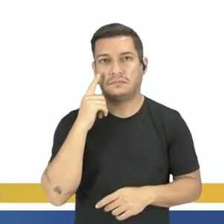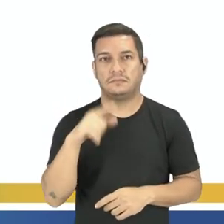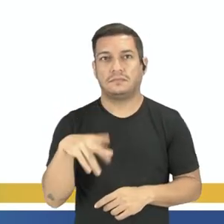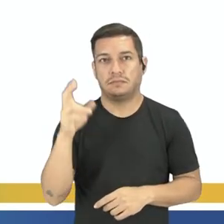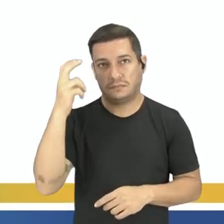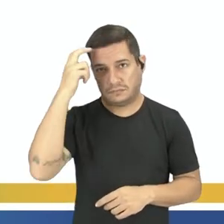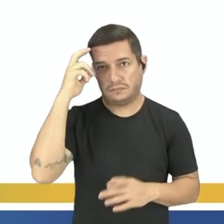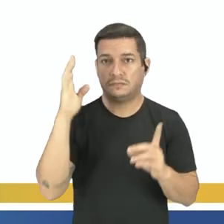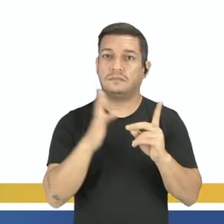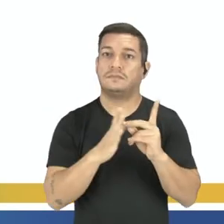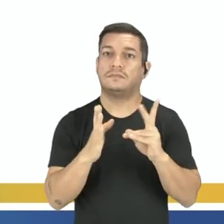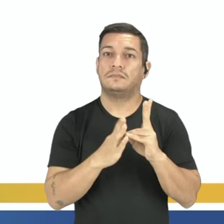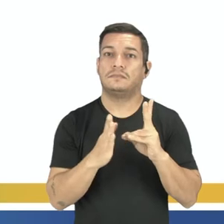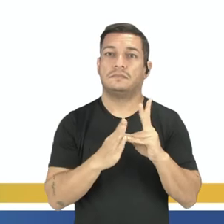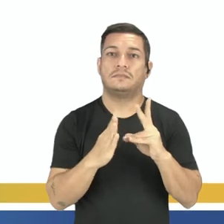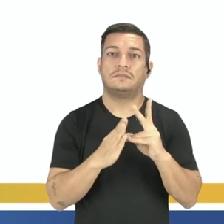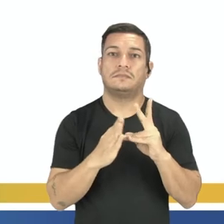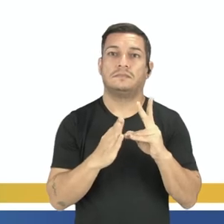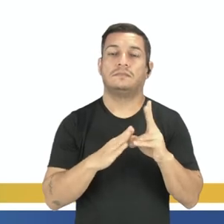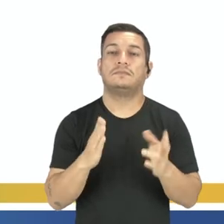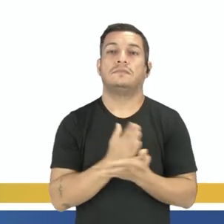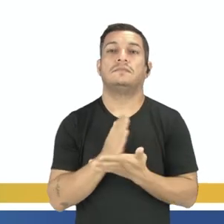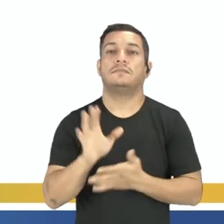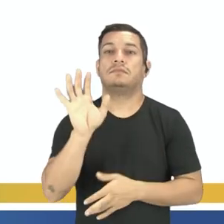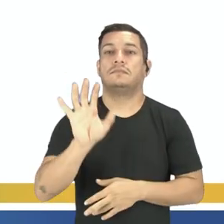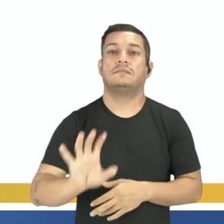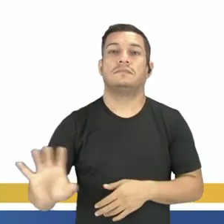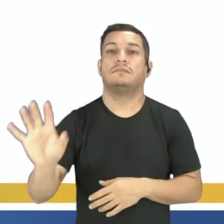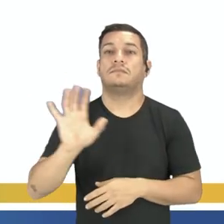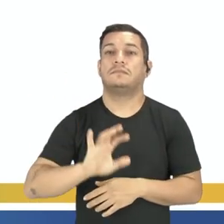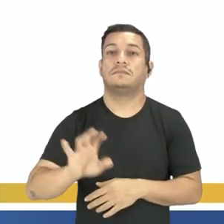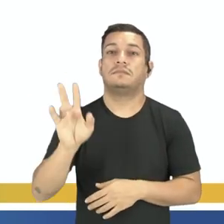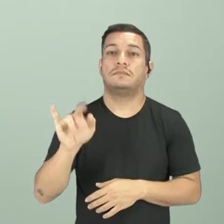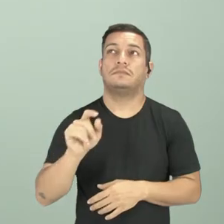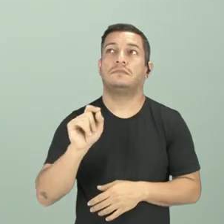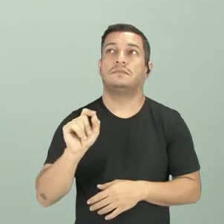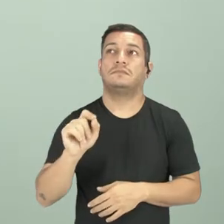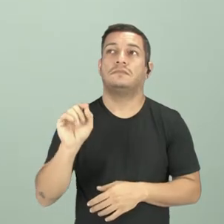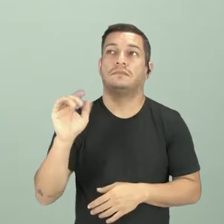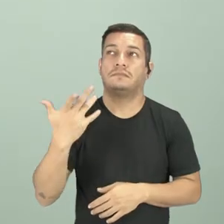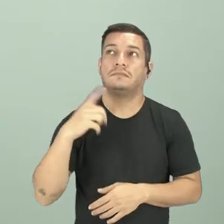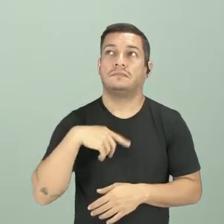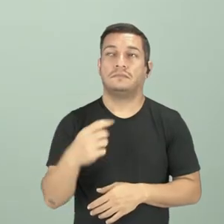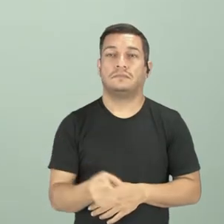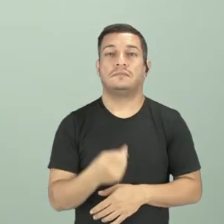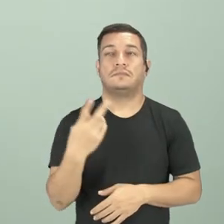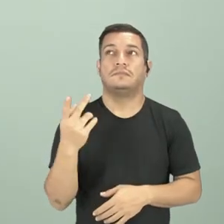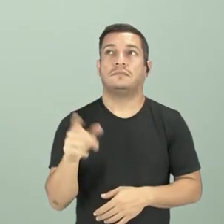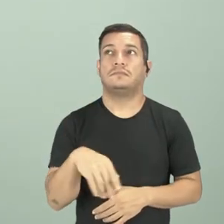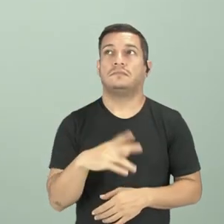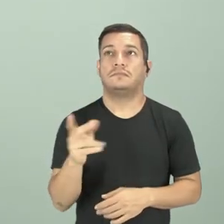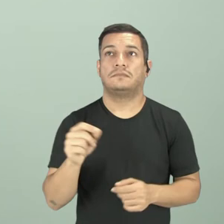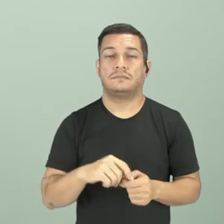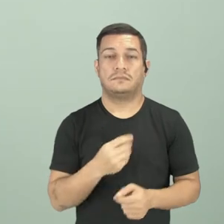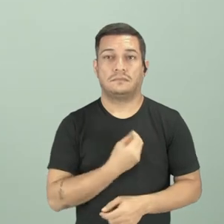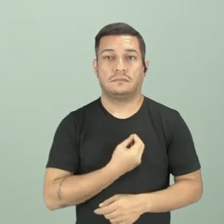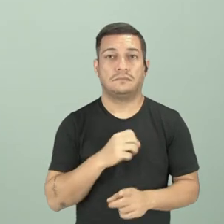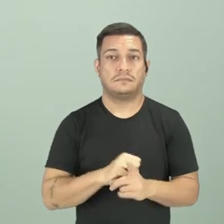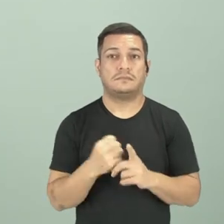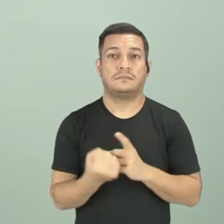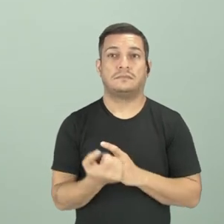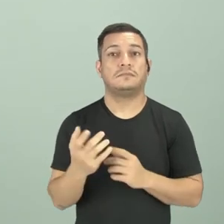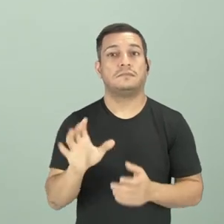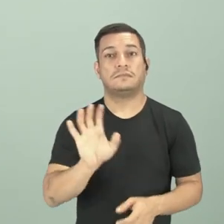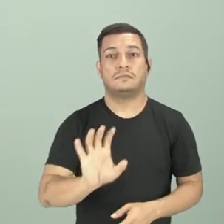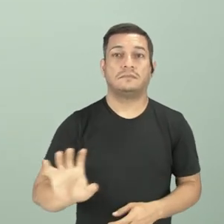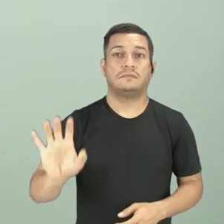cultura indígena ainda aí, que algumas regiões permaneceu em grande quantidade e hoje fazem parte da sociedade de